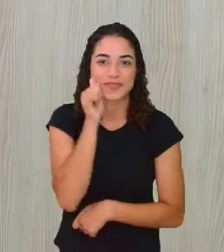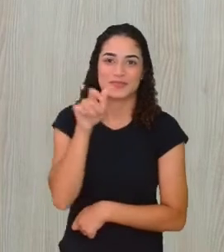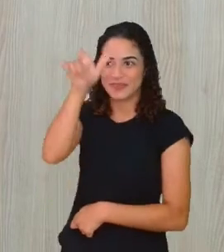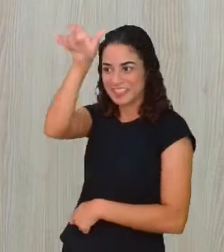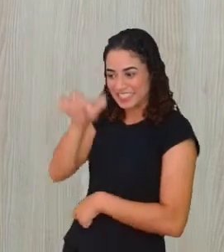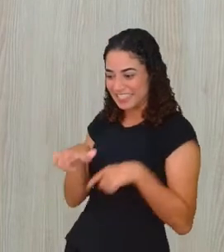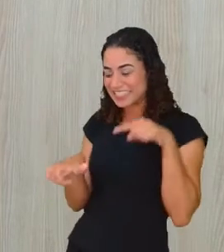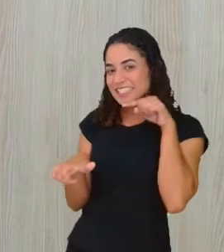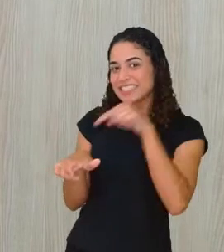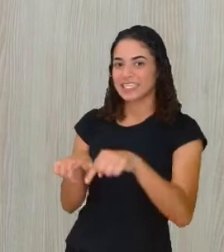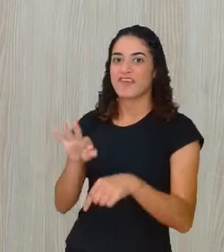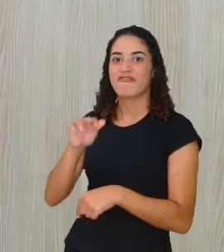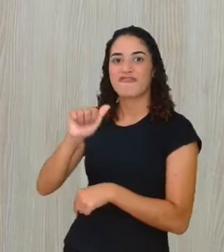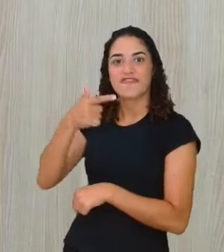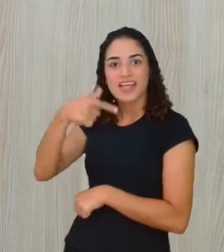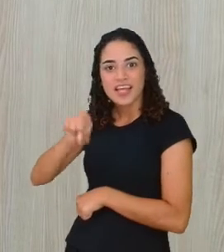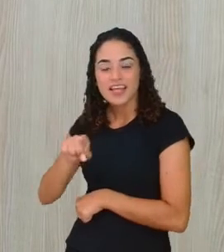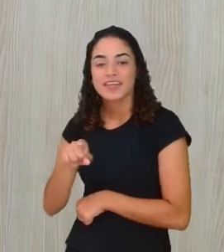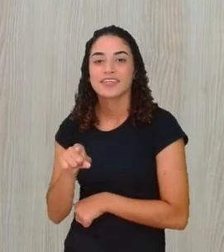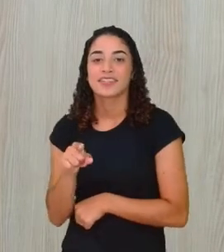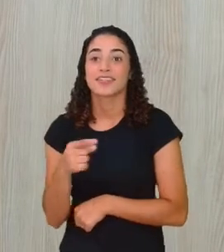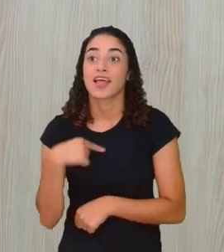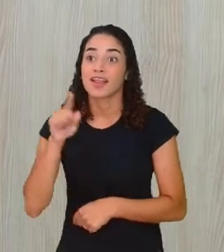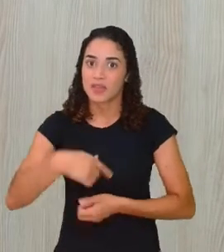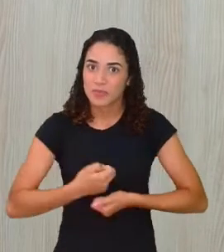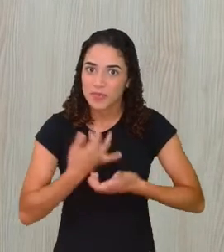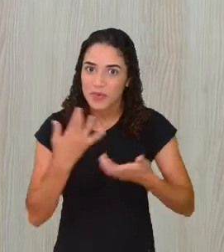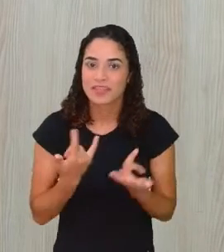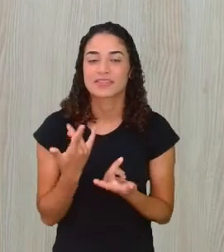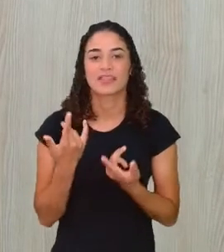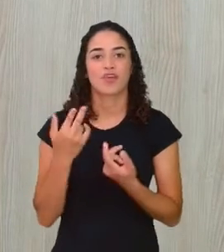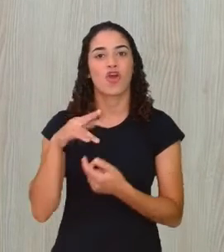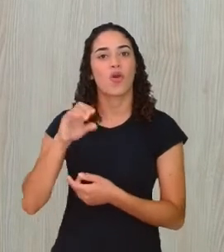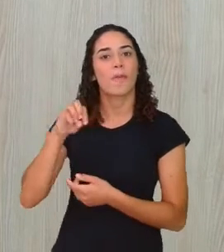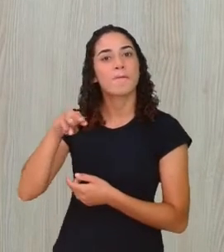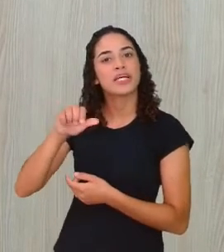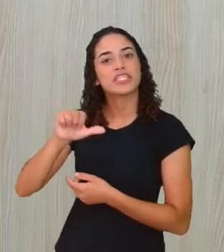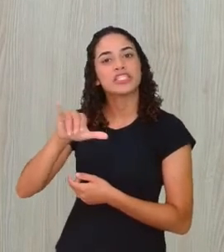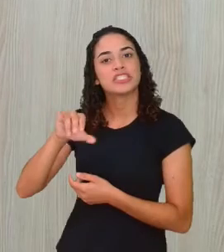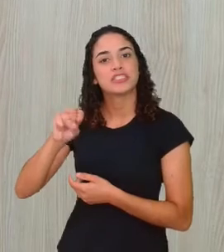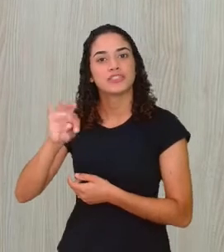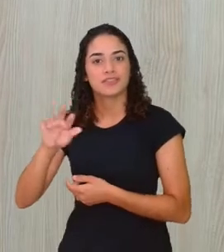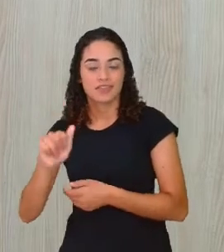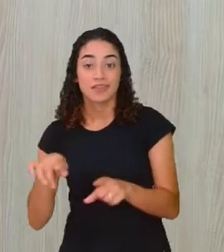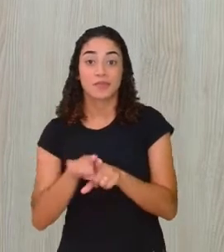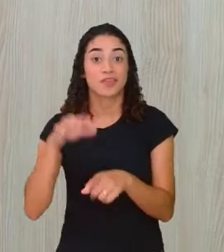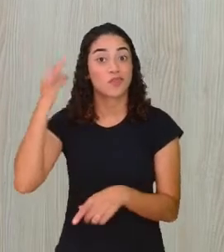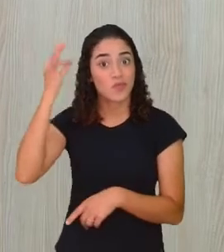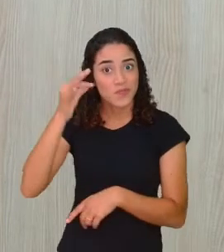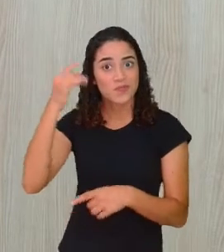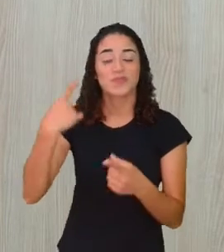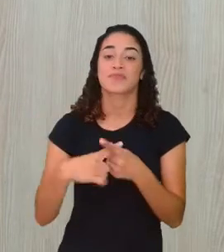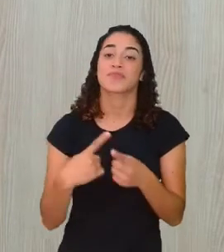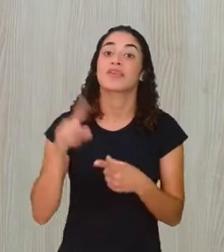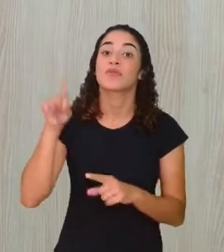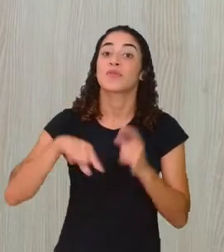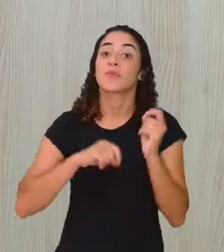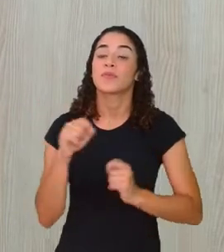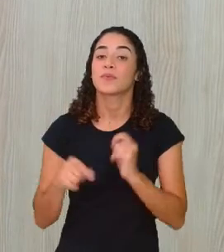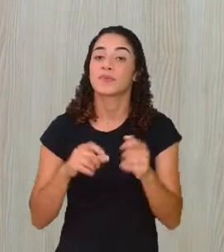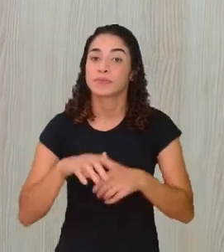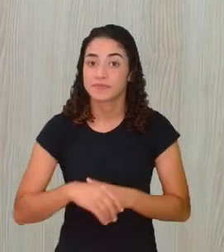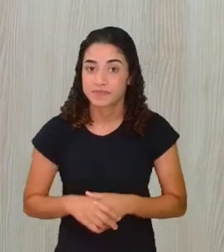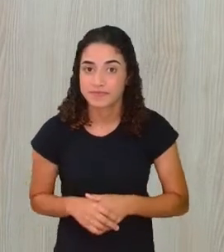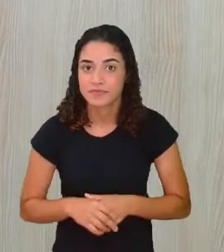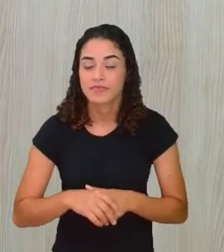Evaristo, que é, sim, poeta, que também é romancista e também teórica, porque ela é mestre e